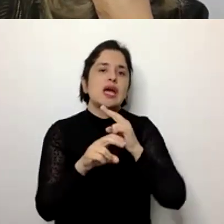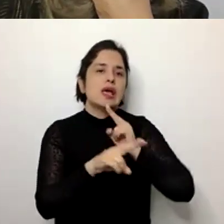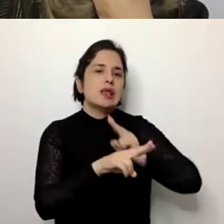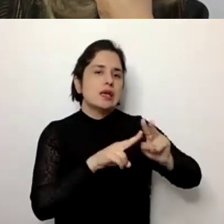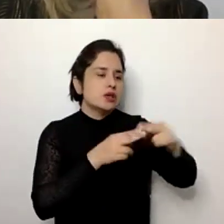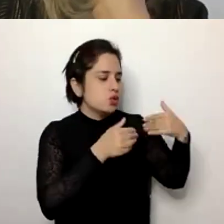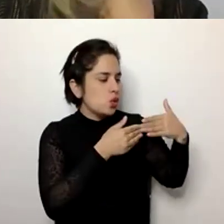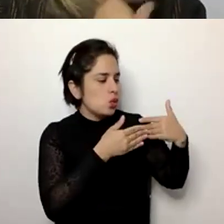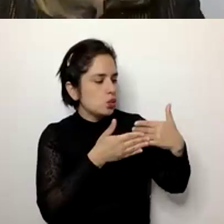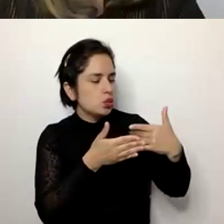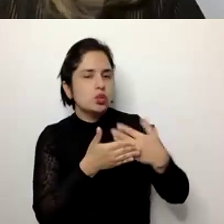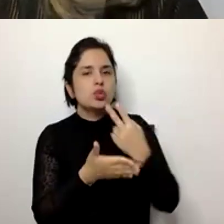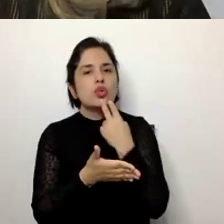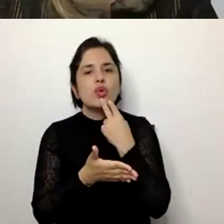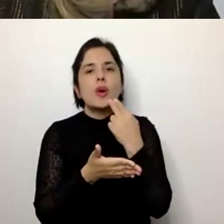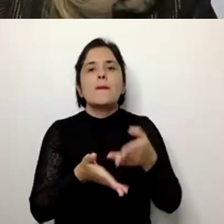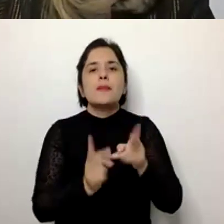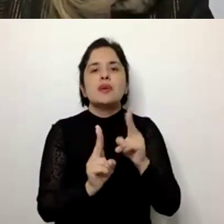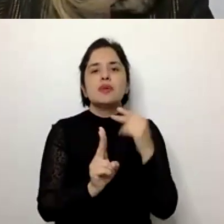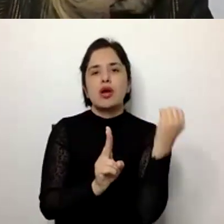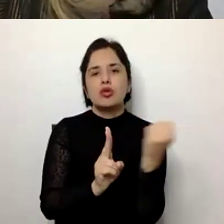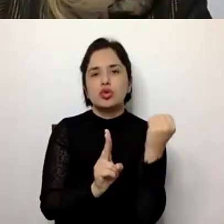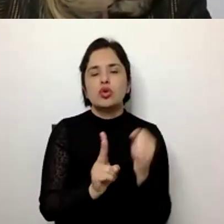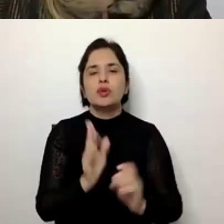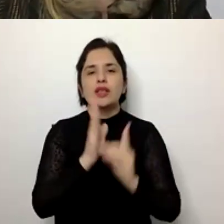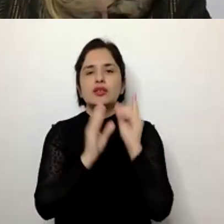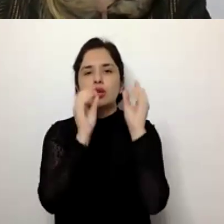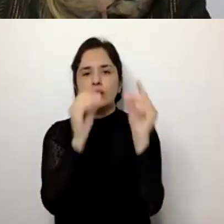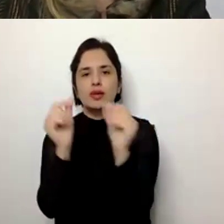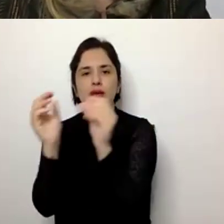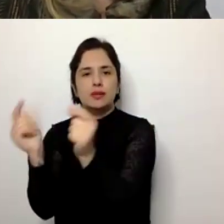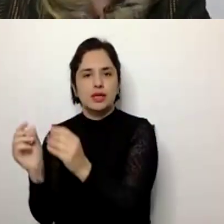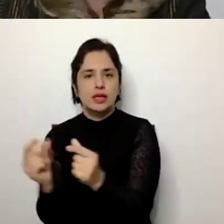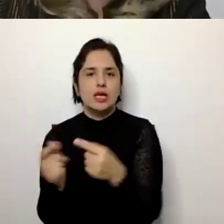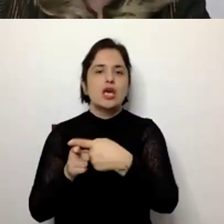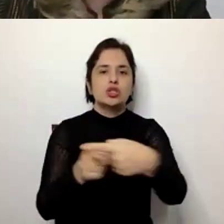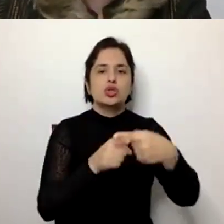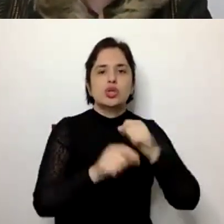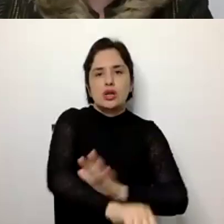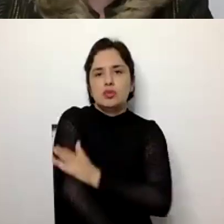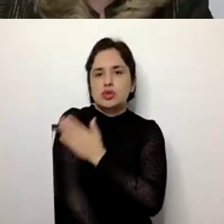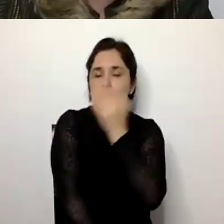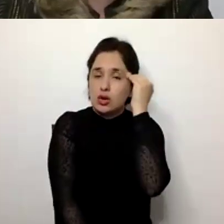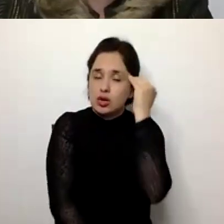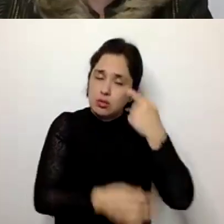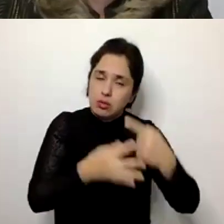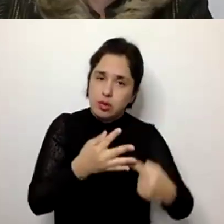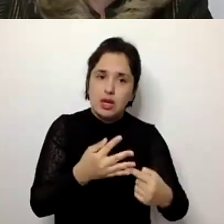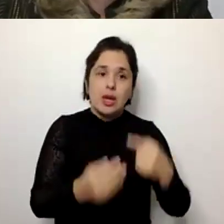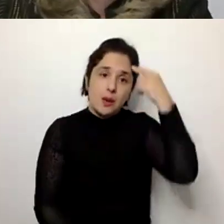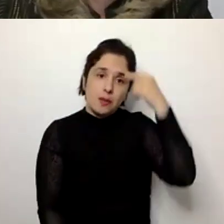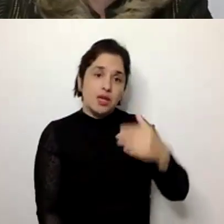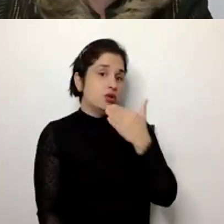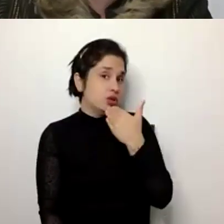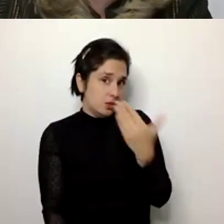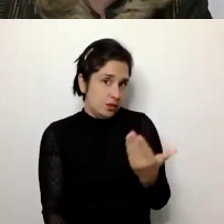que possibiliten uma maior autonomia e desenvolvimento de habilidades como social, emocional, cognitiva, etc. Mas também acho que